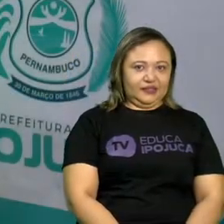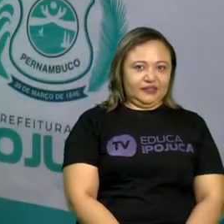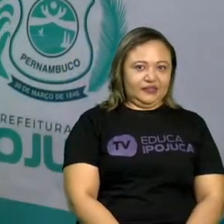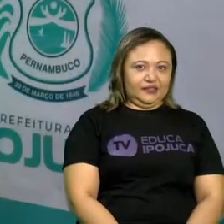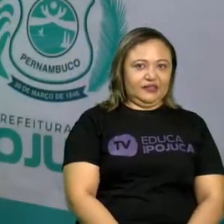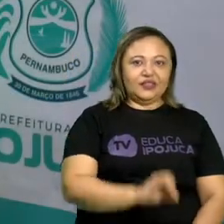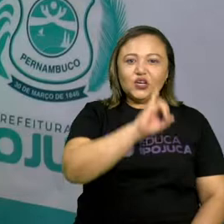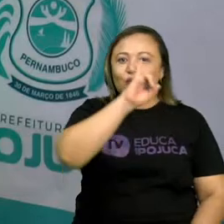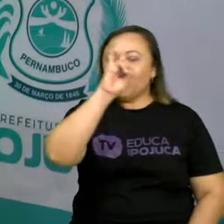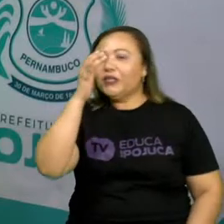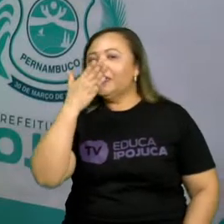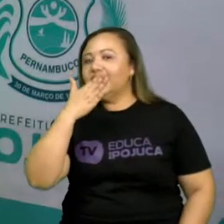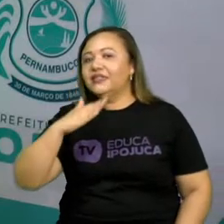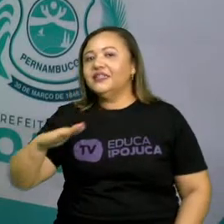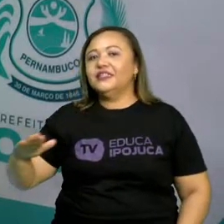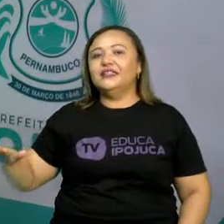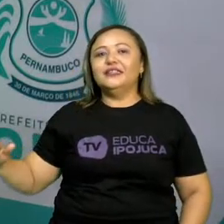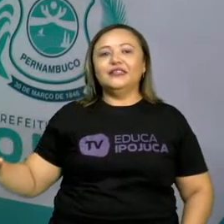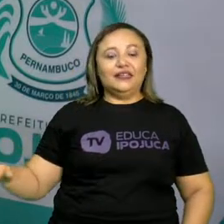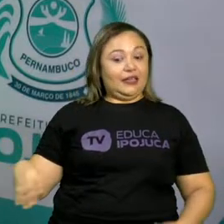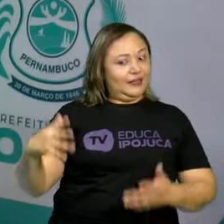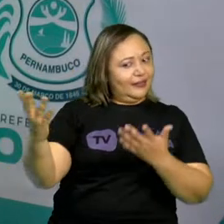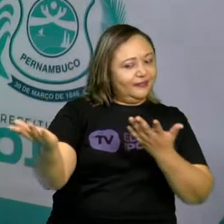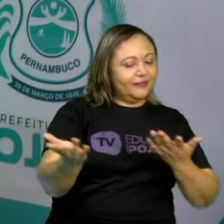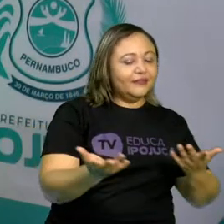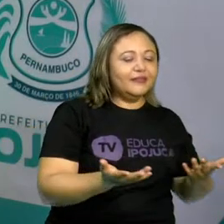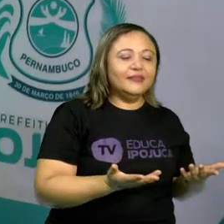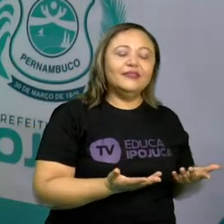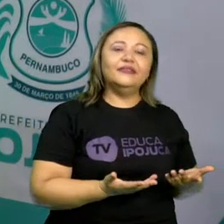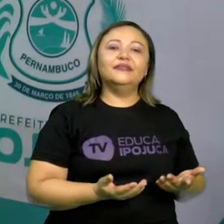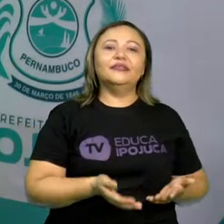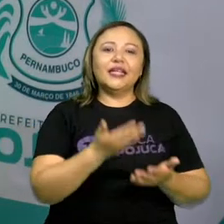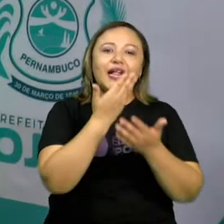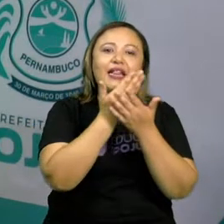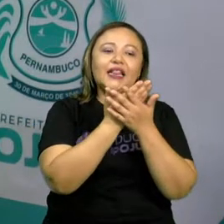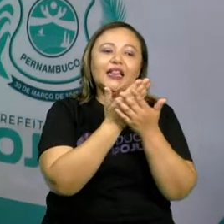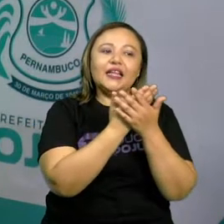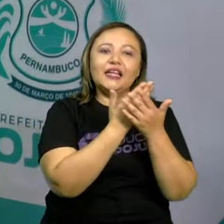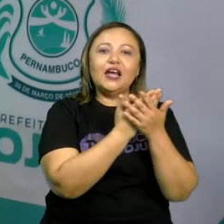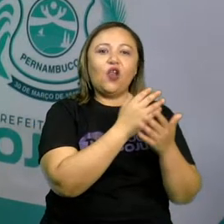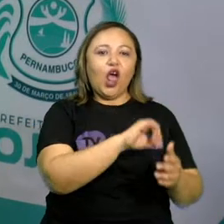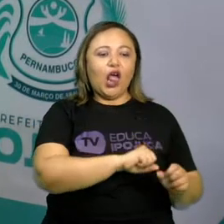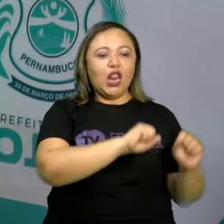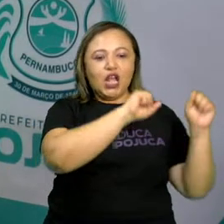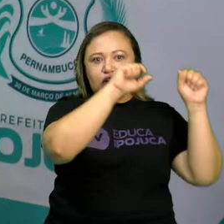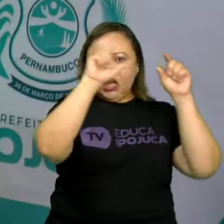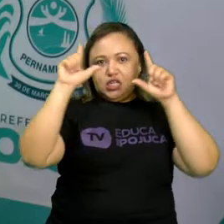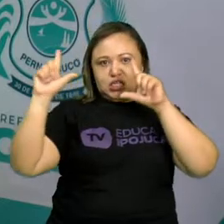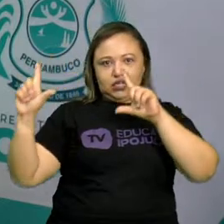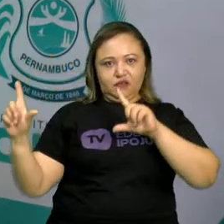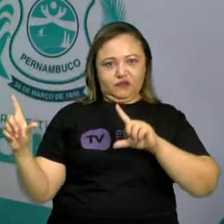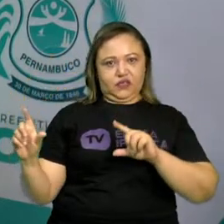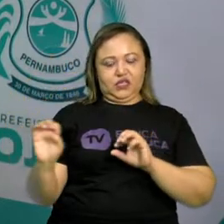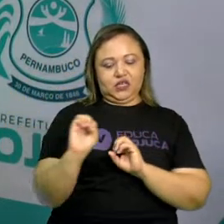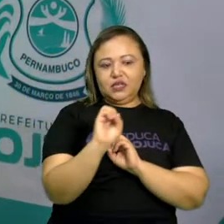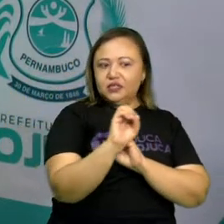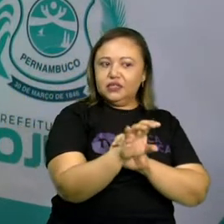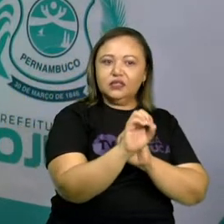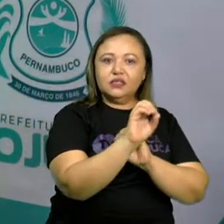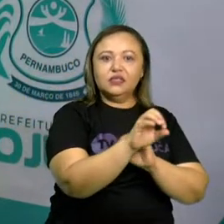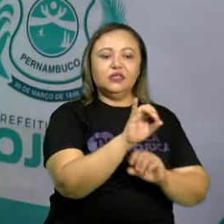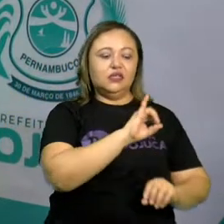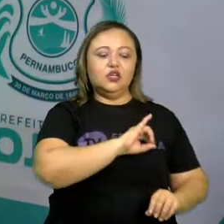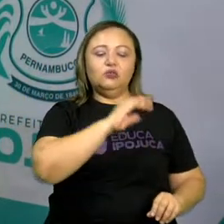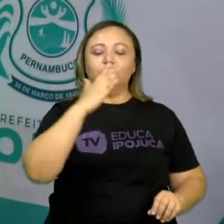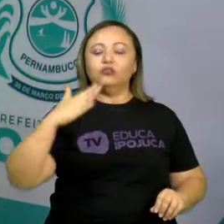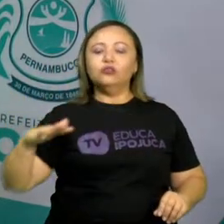Olá, crianças! Sejam bem-vindas para a nossa TV Educa e Pojuca.